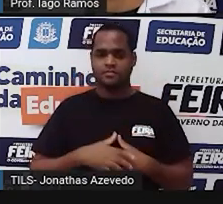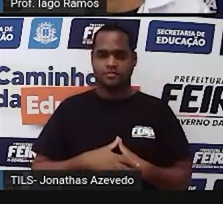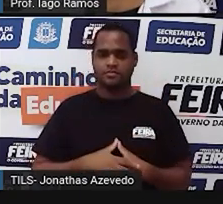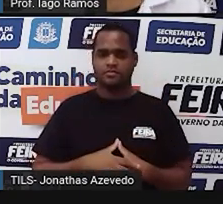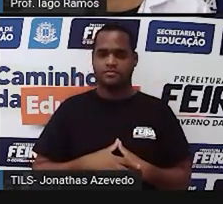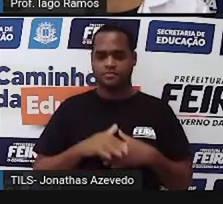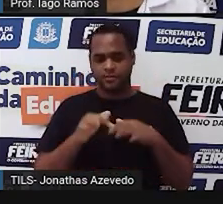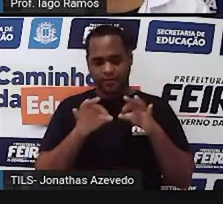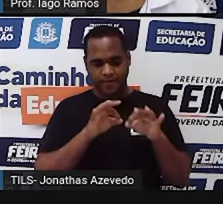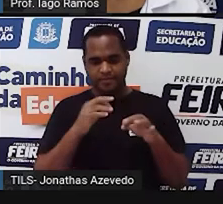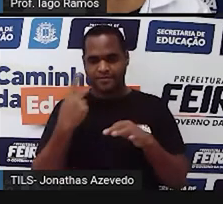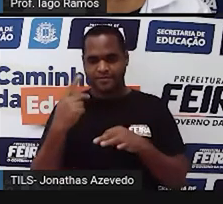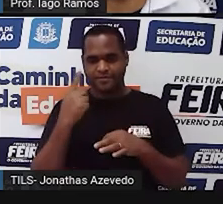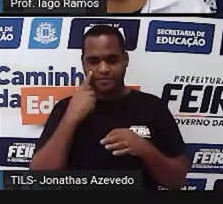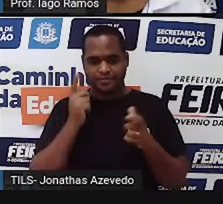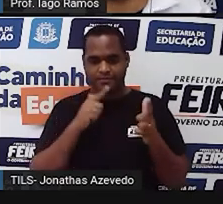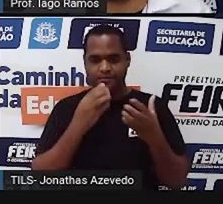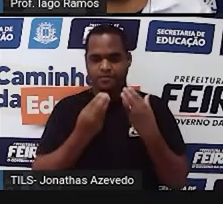situação.